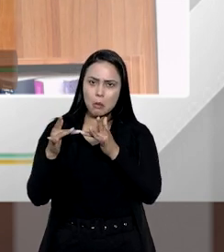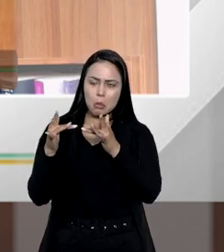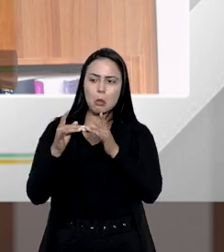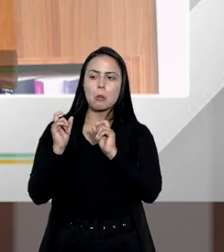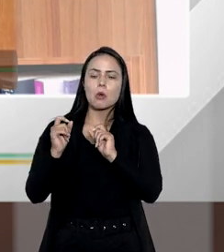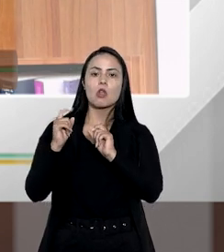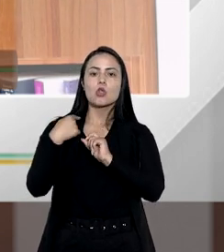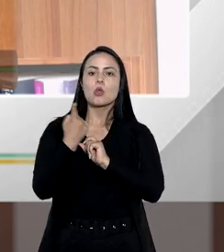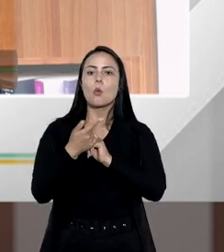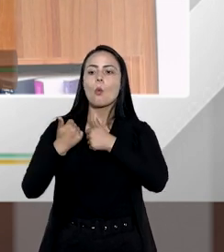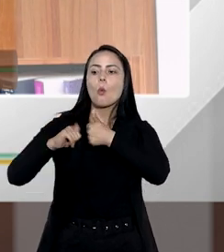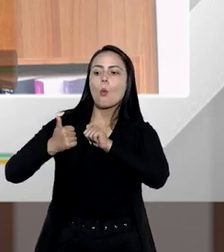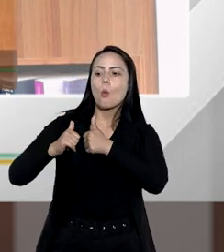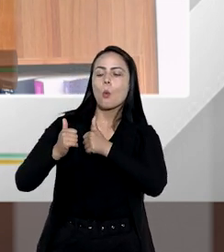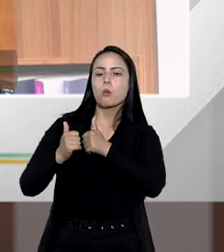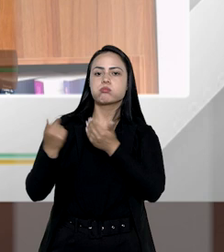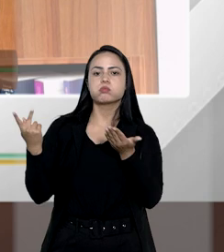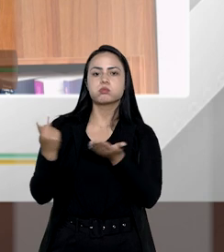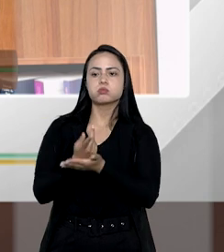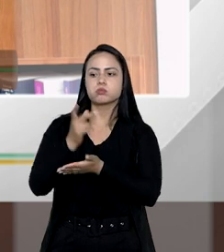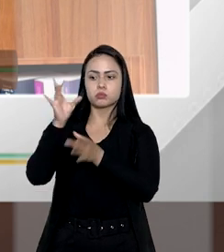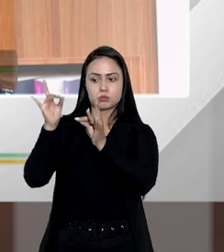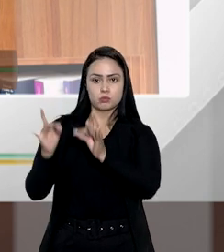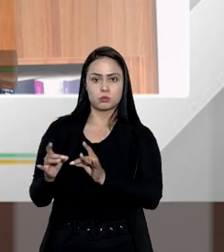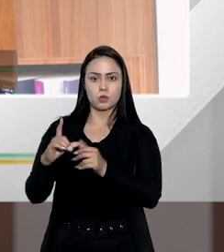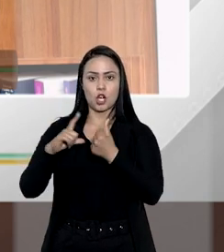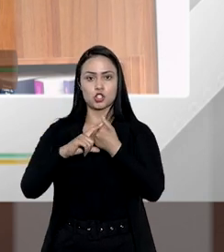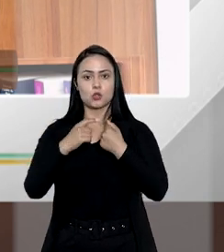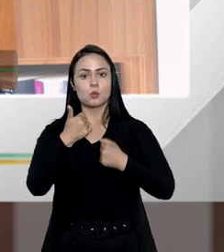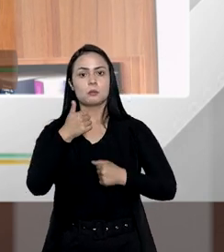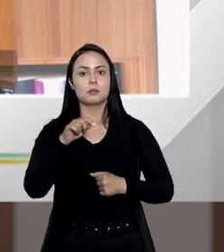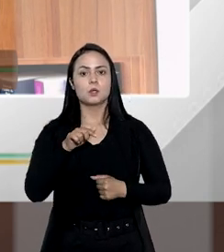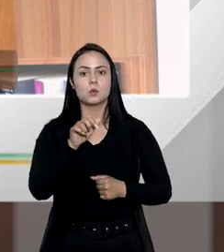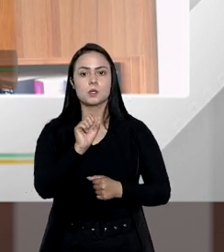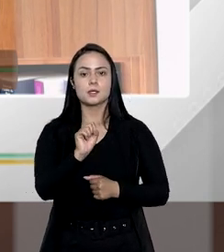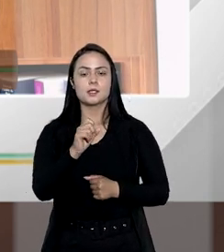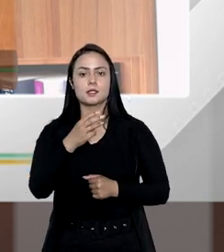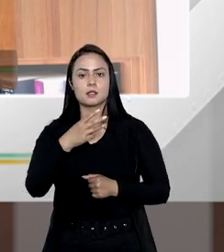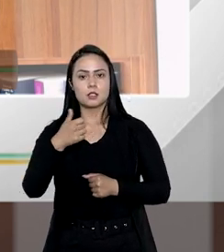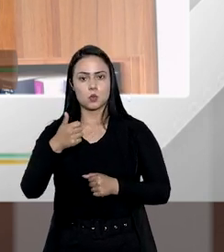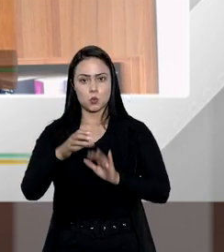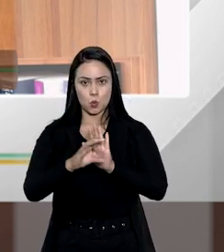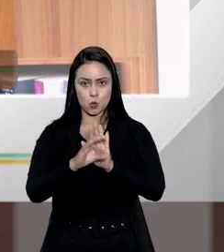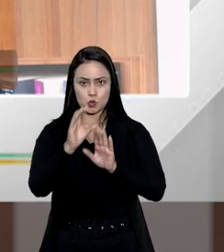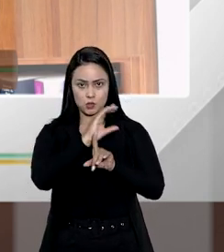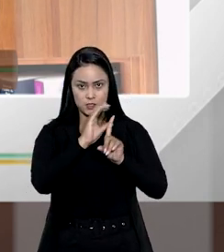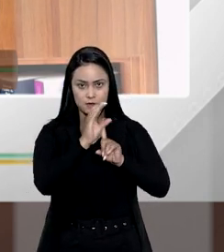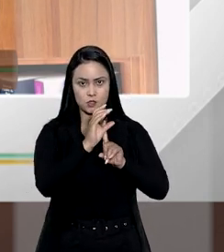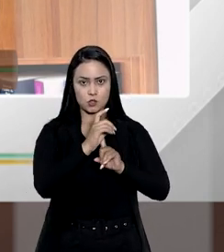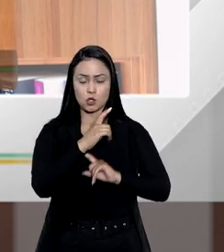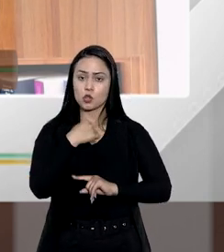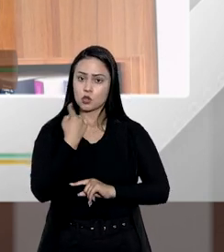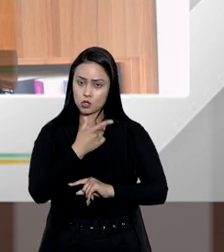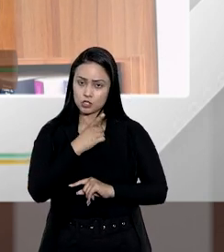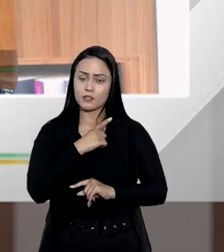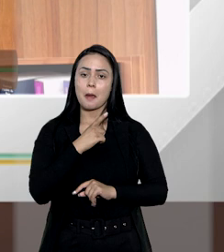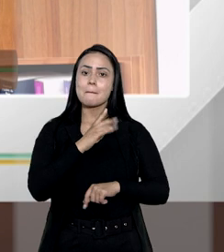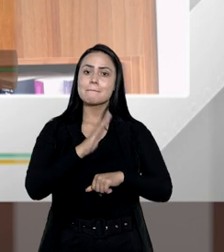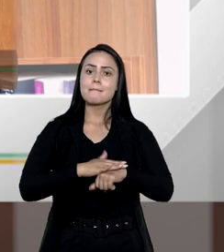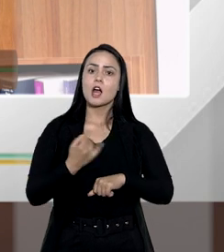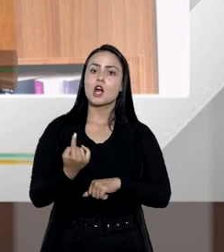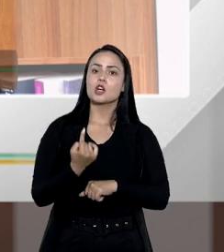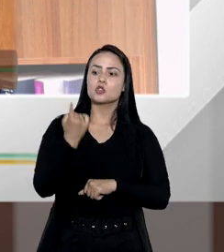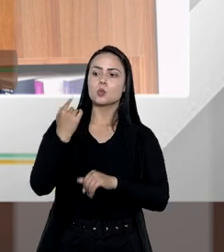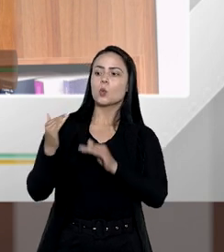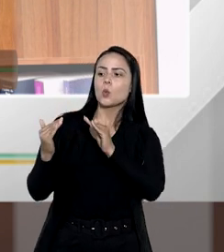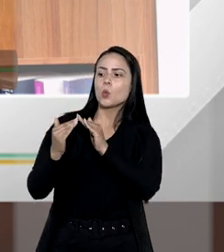porque se nós analisarmos a literalidade do artigo 1831 do Código Civil, se nós tivéssemos mais